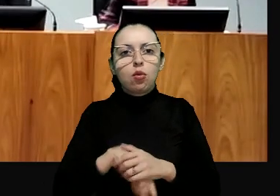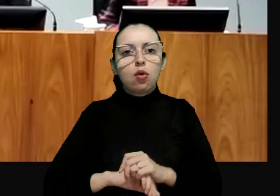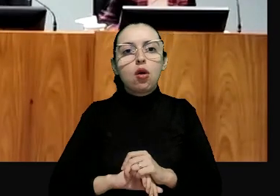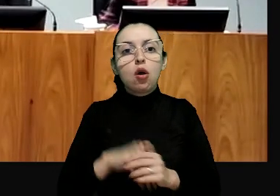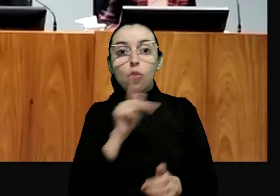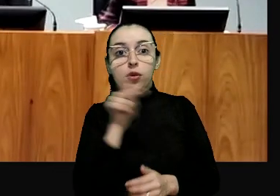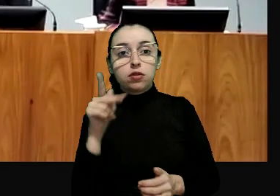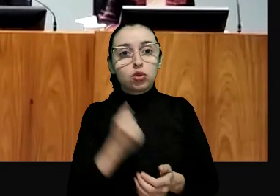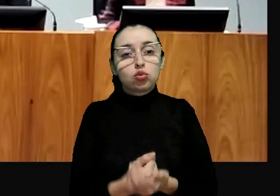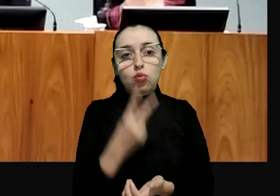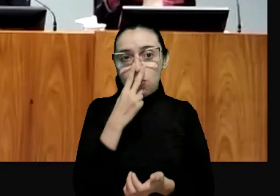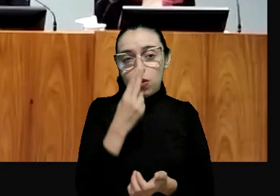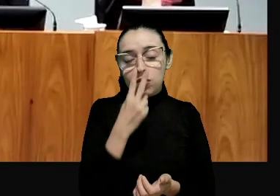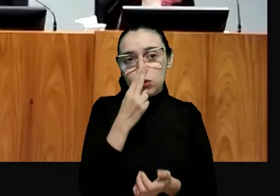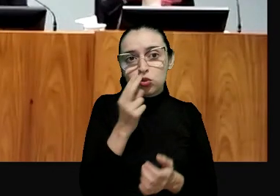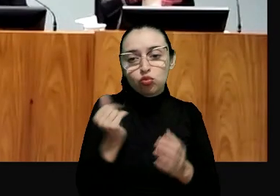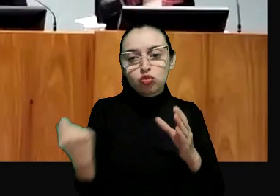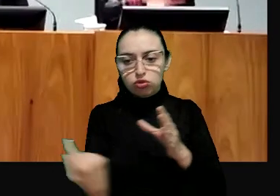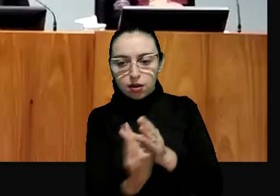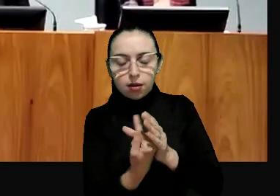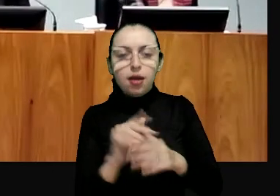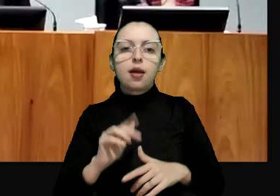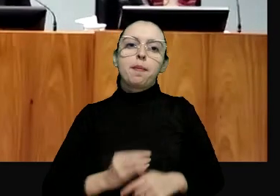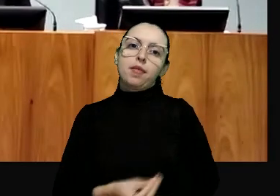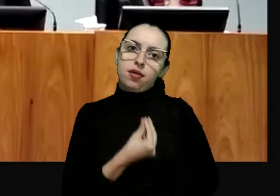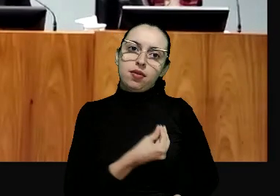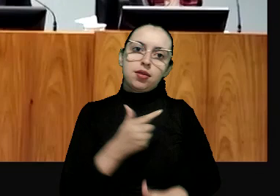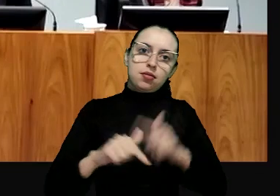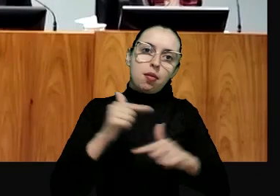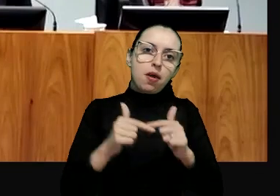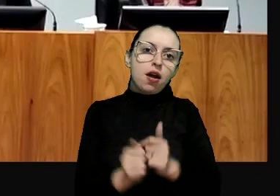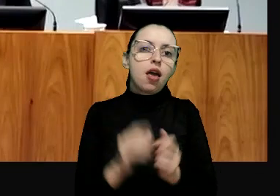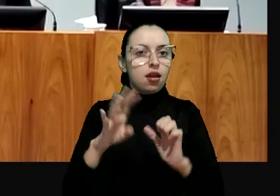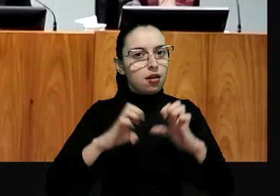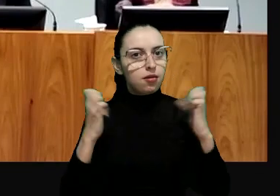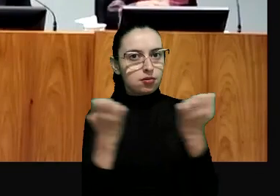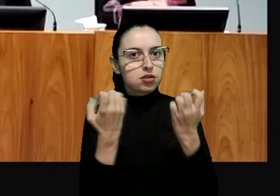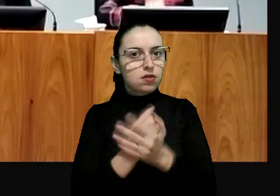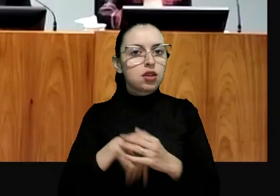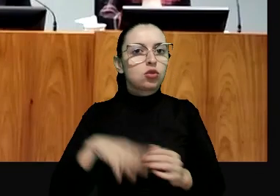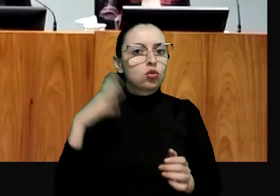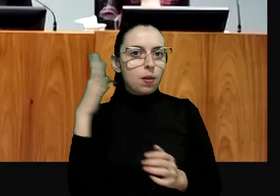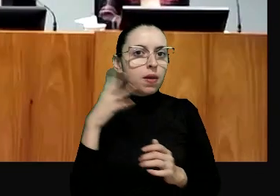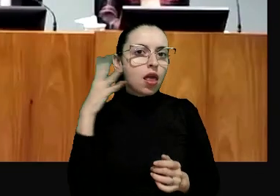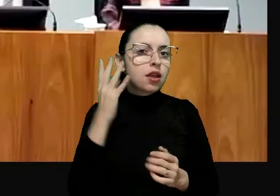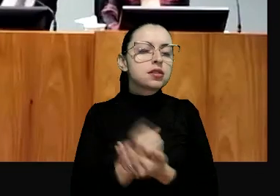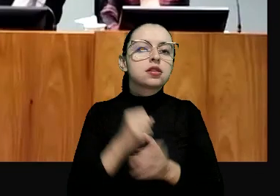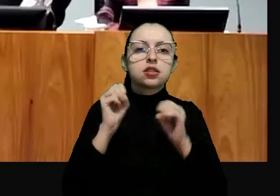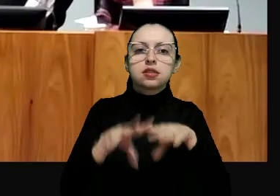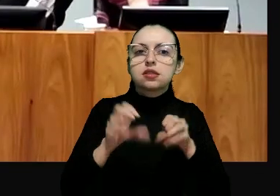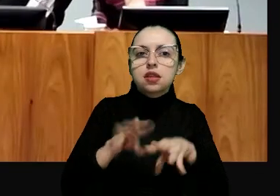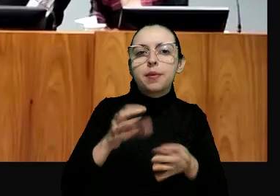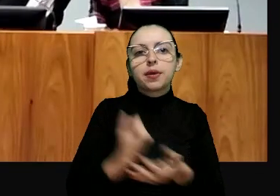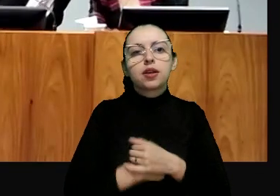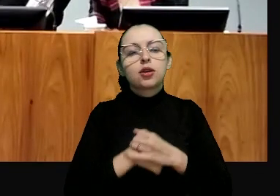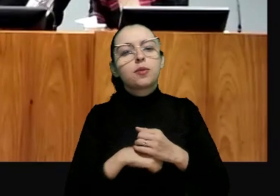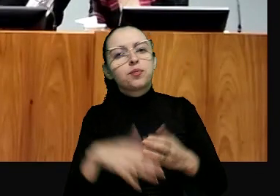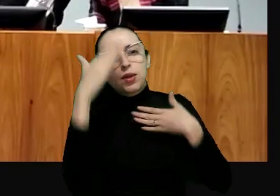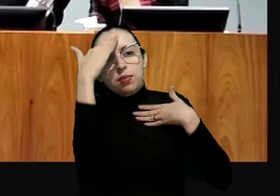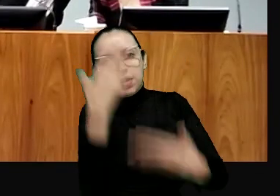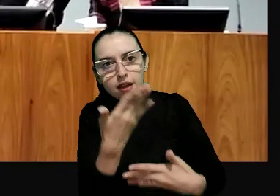professor achou uma brecha na sua agenda para podermos contemplar com os seus conhecimentos. Então,